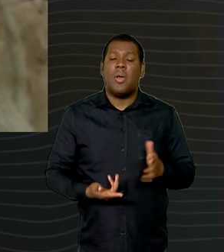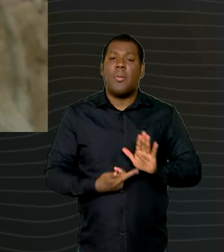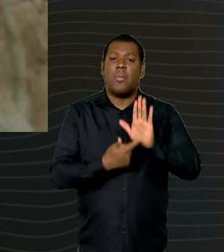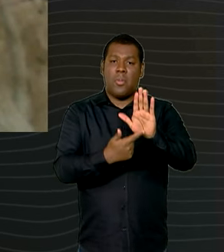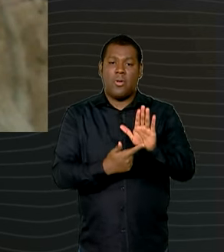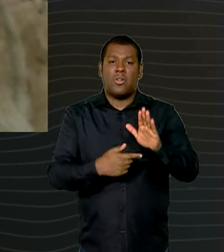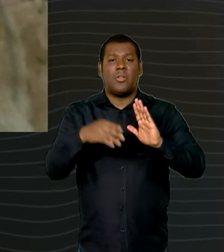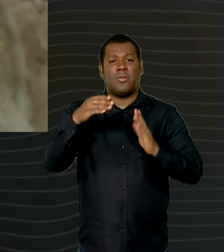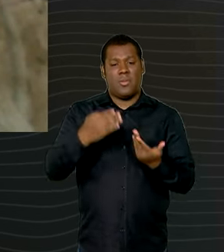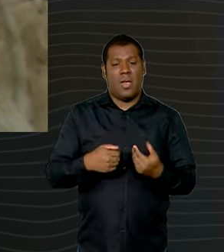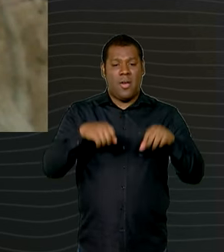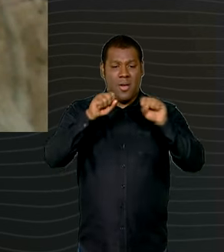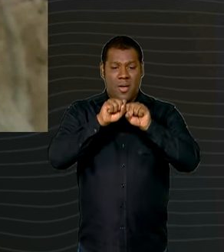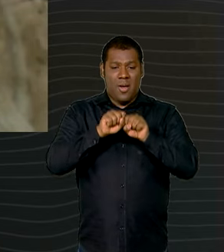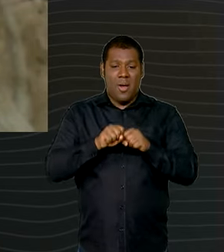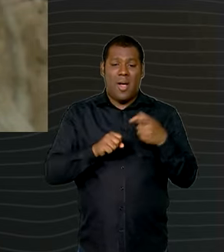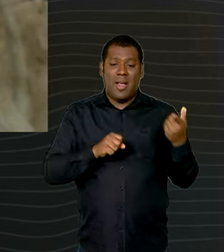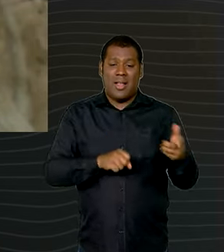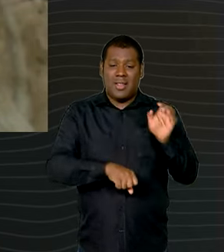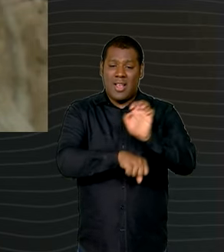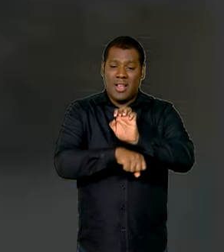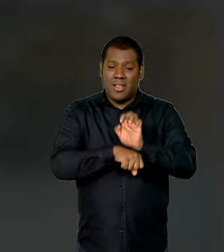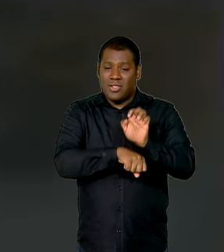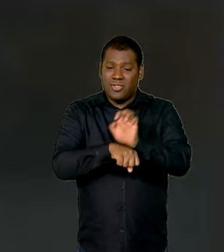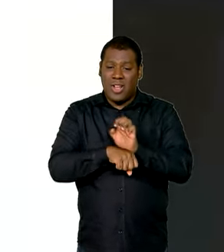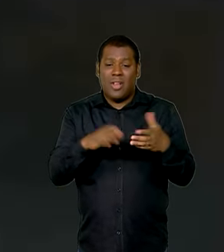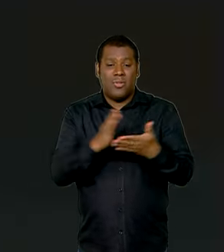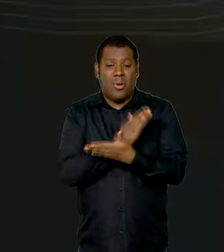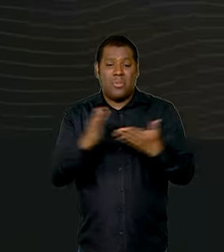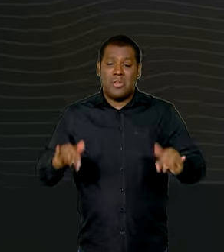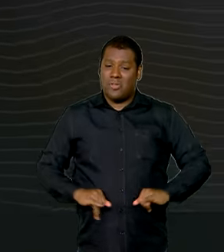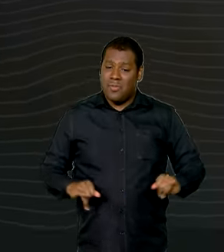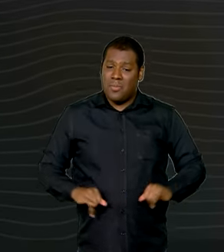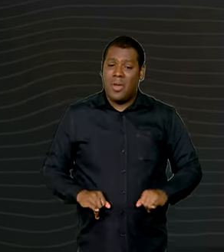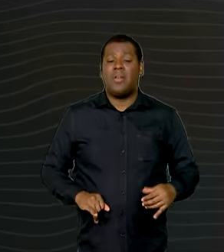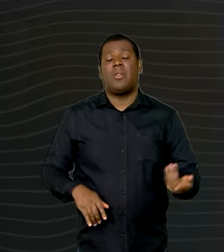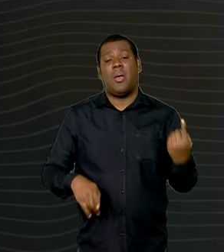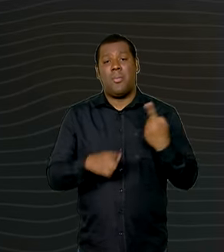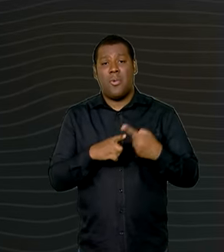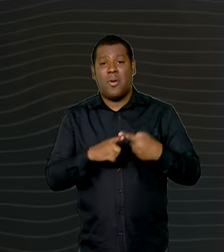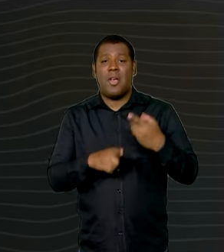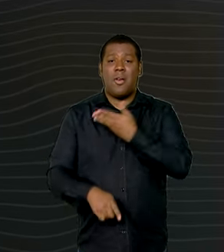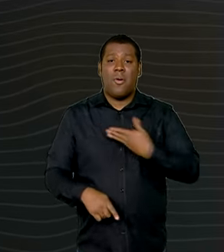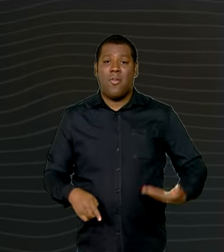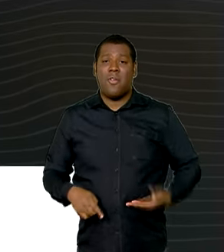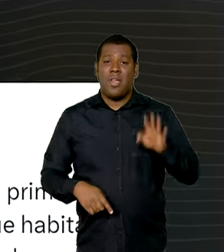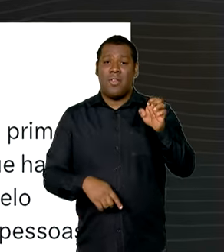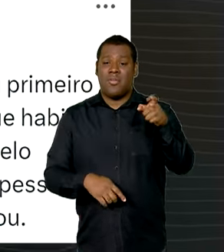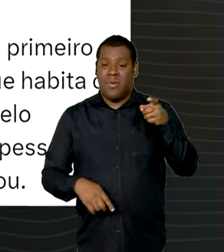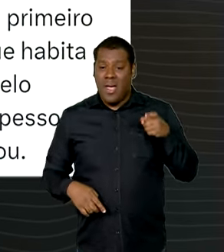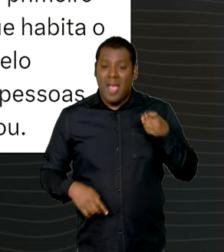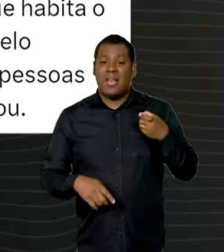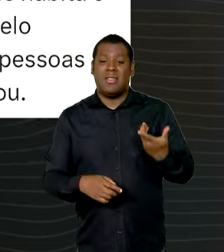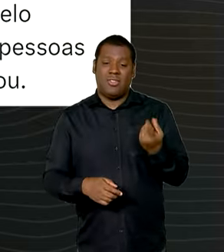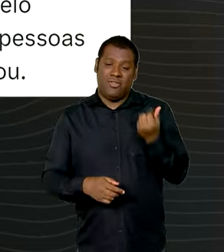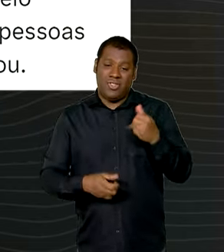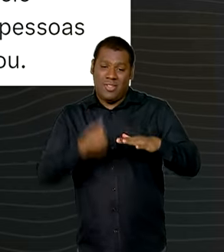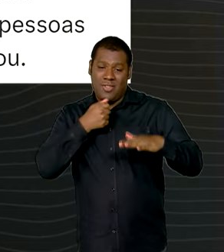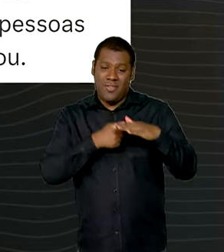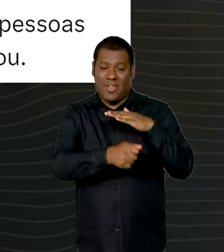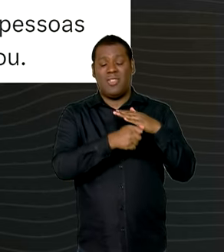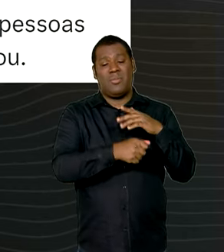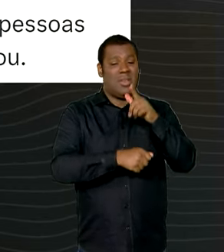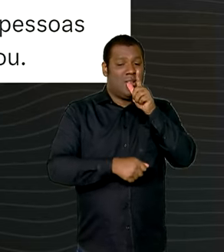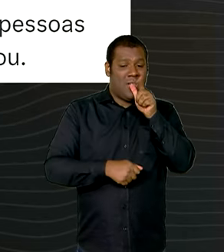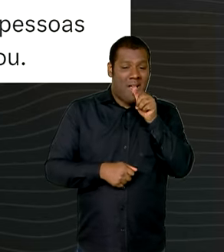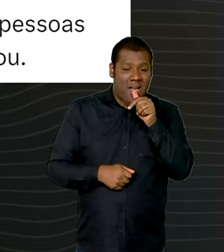cisternas sofreu com a falta de investimentos. Ele também falou da retomada recente da iniciativa. Segundo Lula, a retomada do